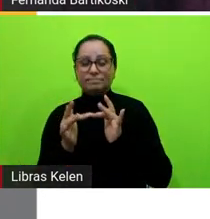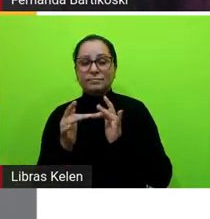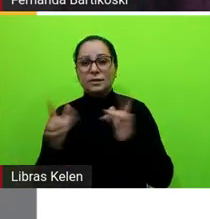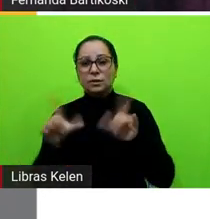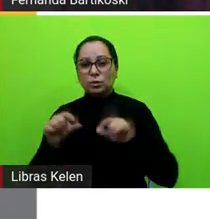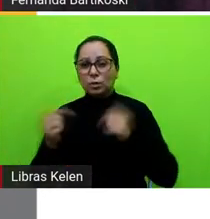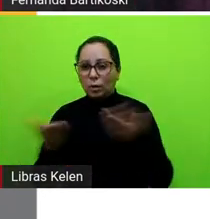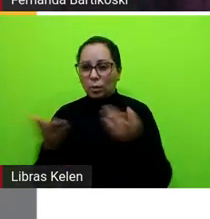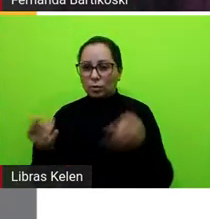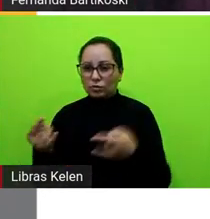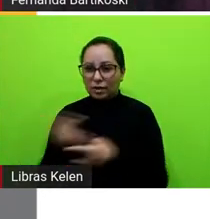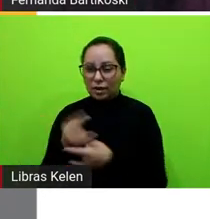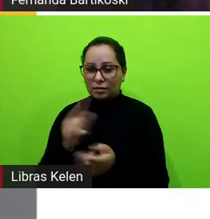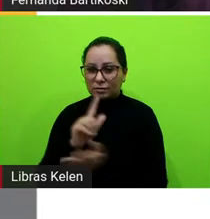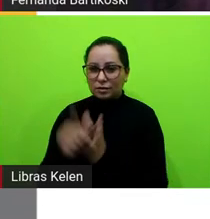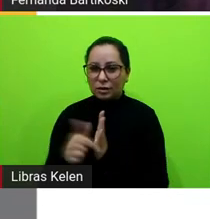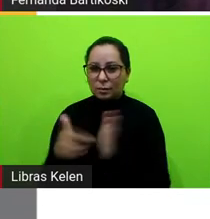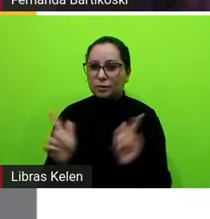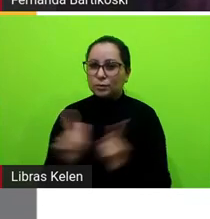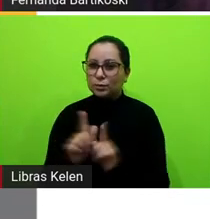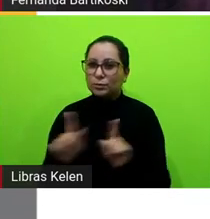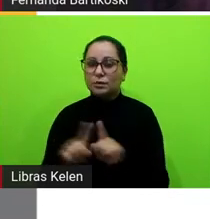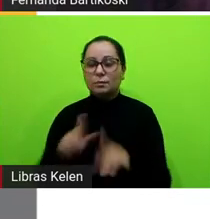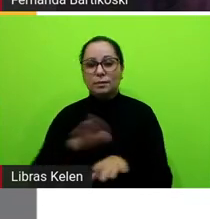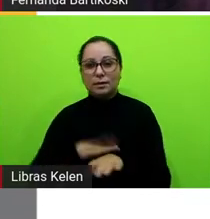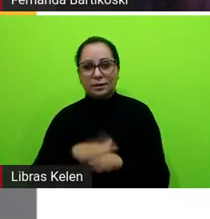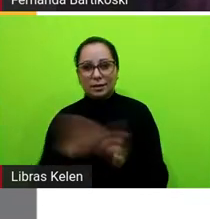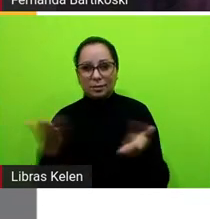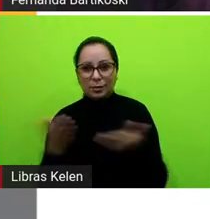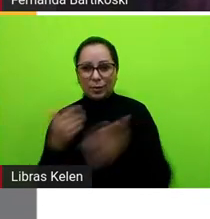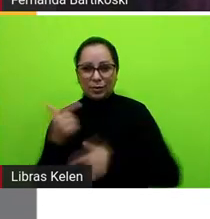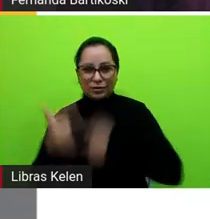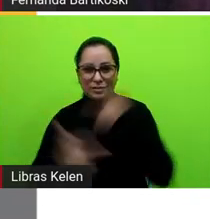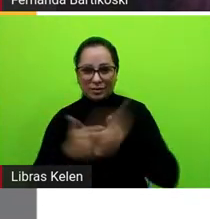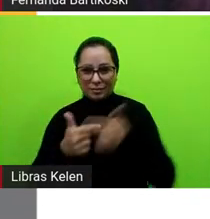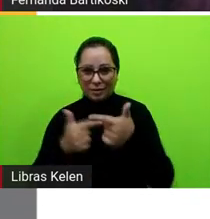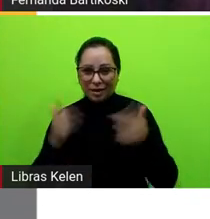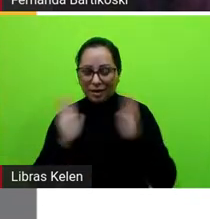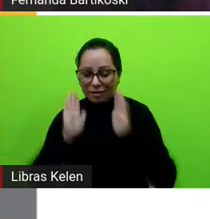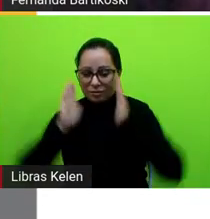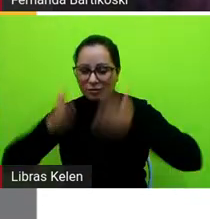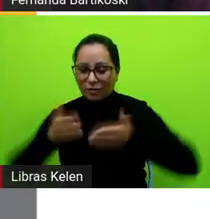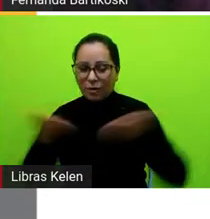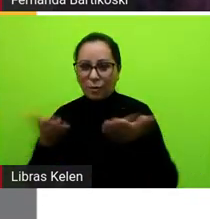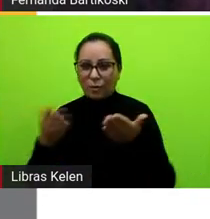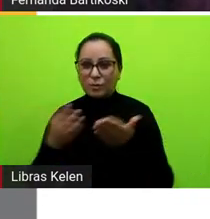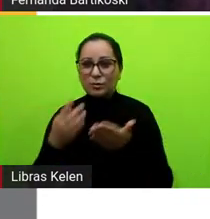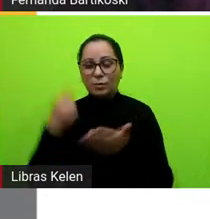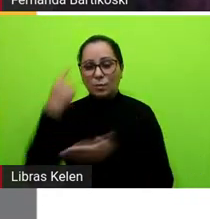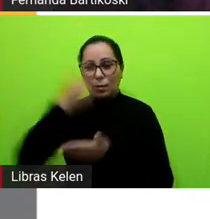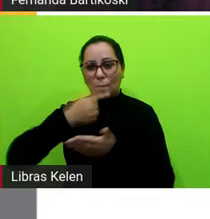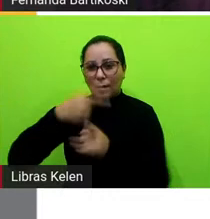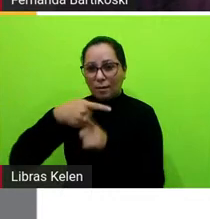gênero um pouco mais curto para dar tempo de a gente trabalhar nessa nossa uma hora e meia juntos.